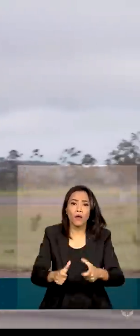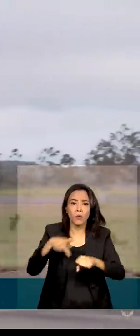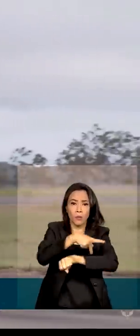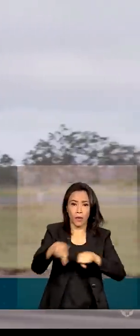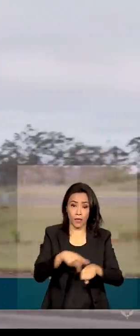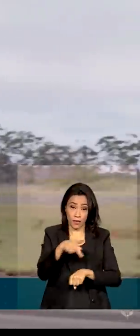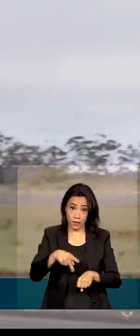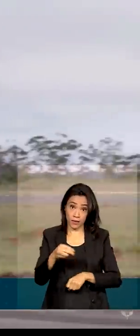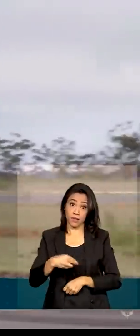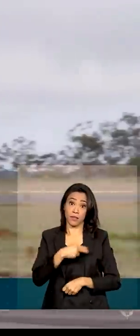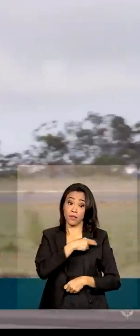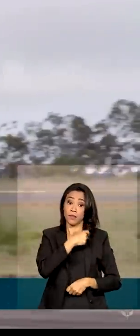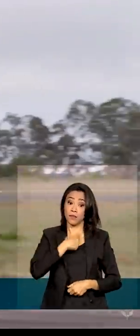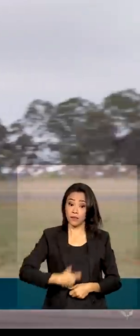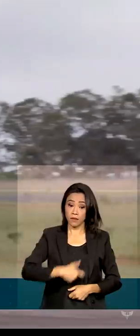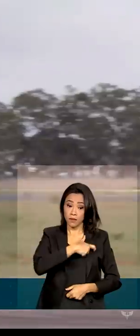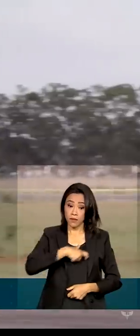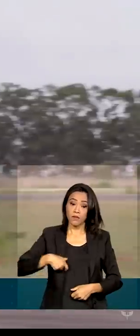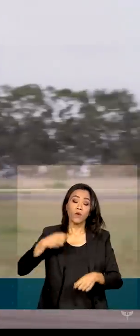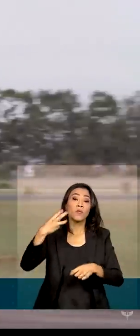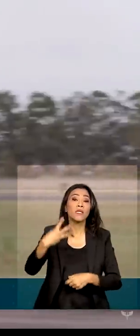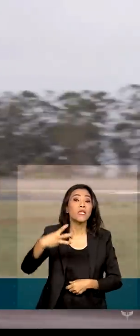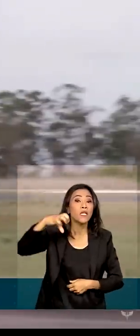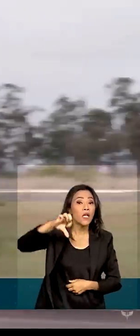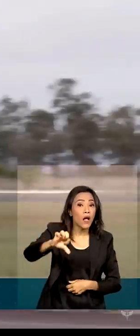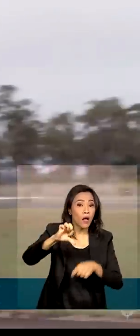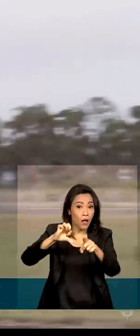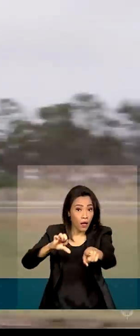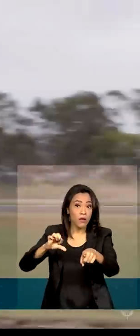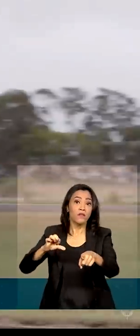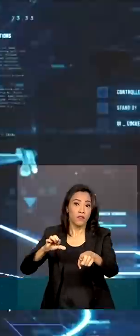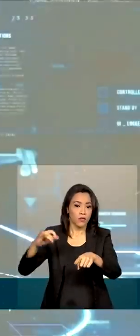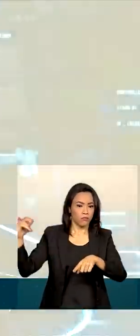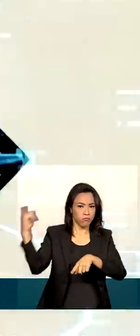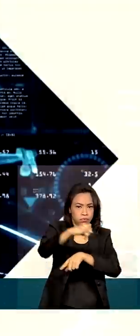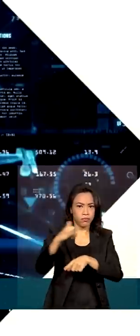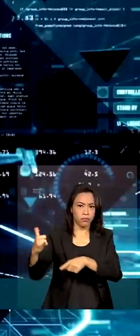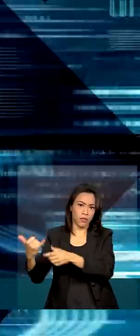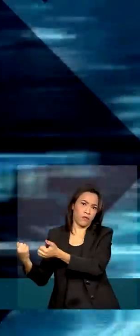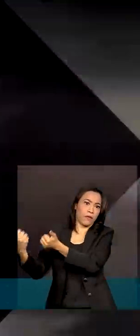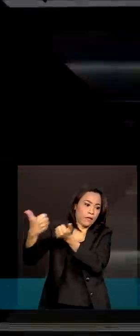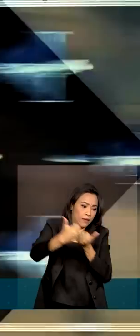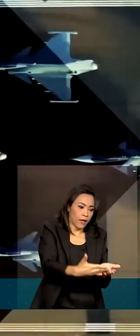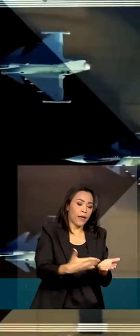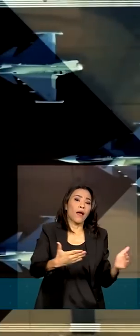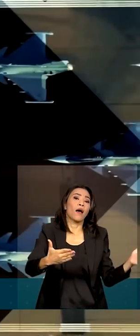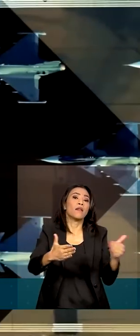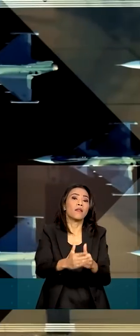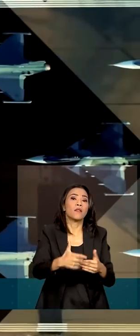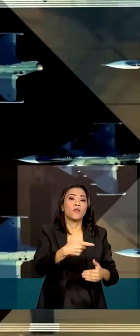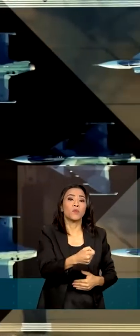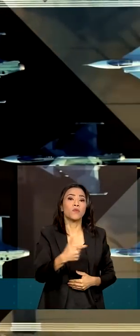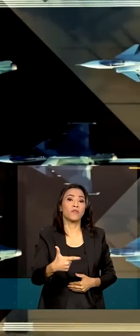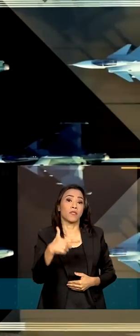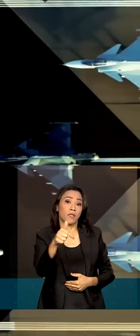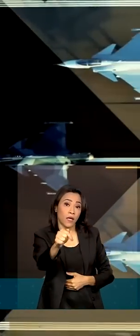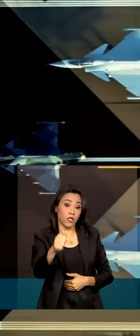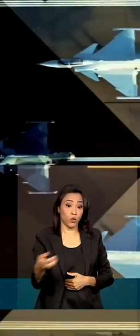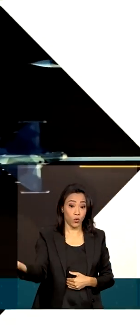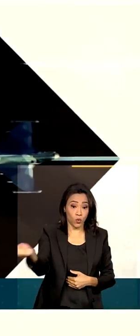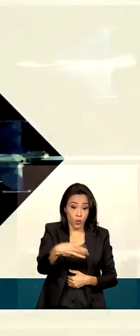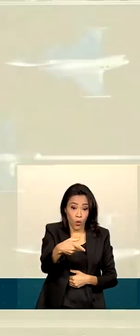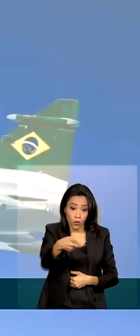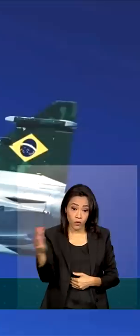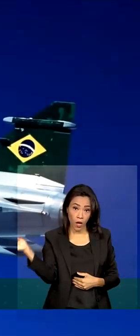Gripen de dois modelos que vão ser entregues pela empresa sueca até 2027. Os novos